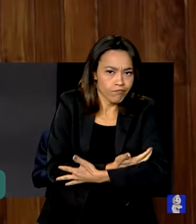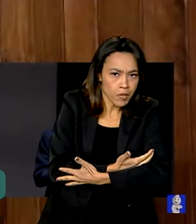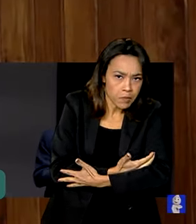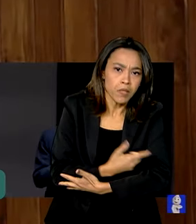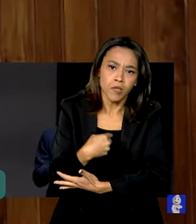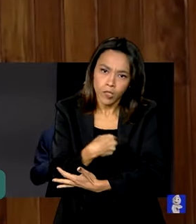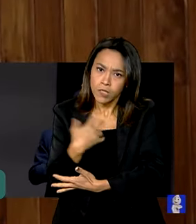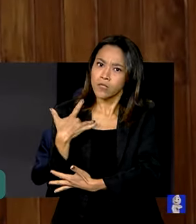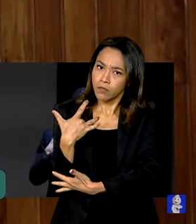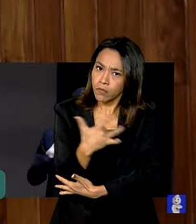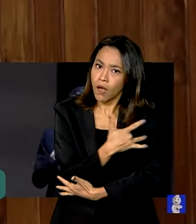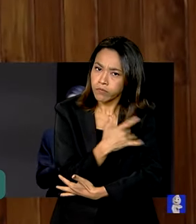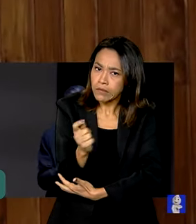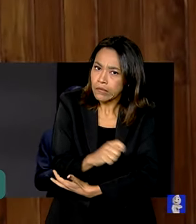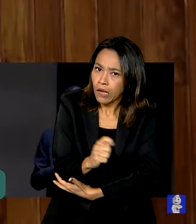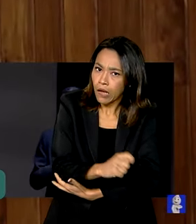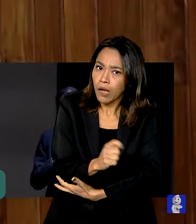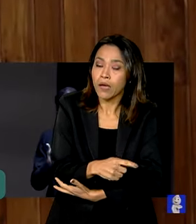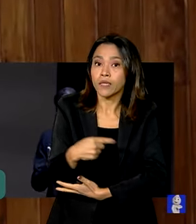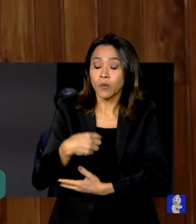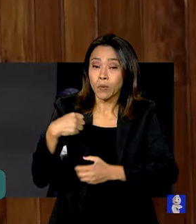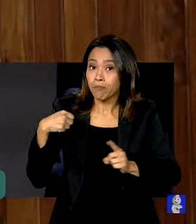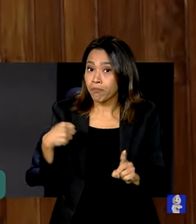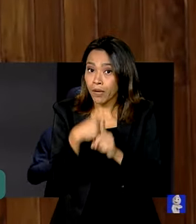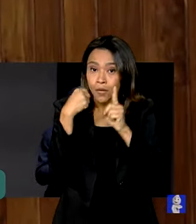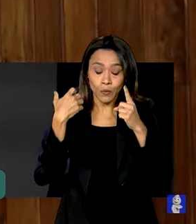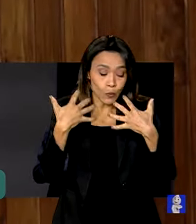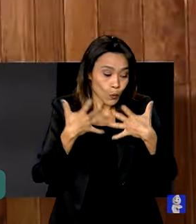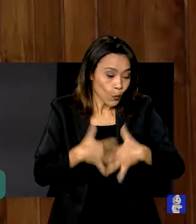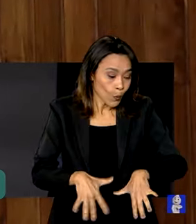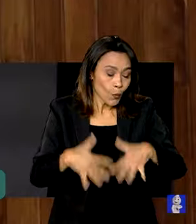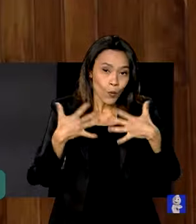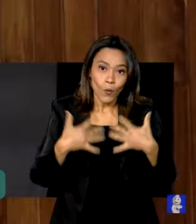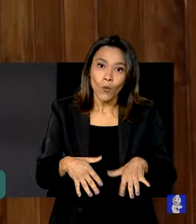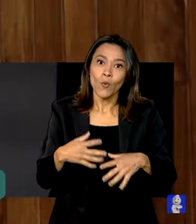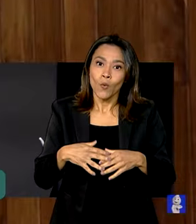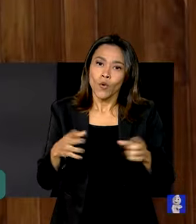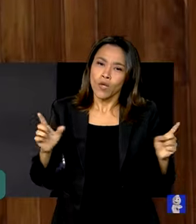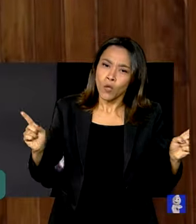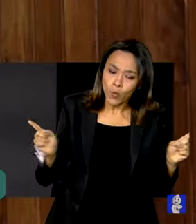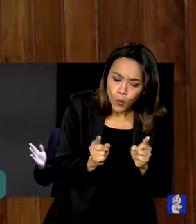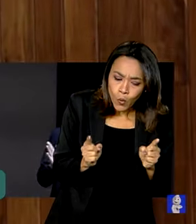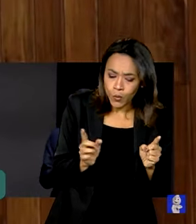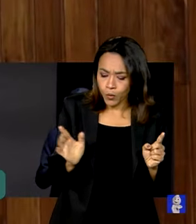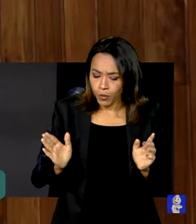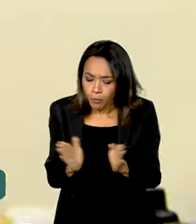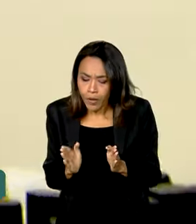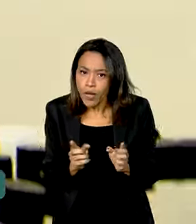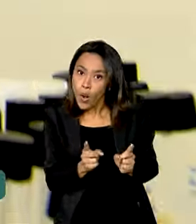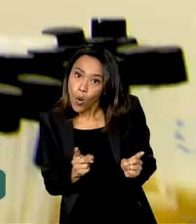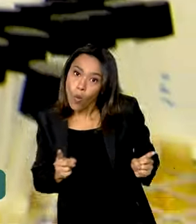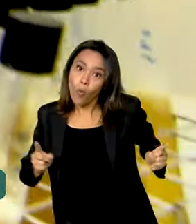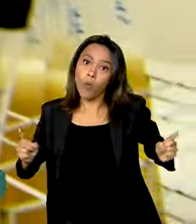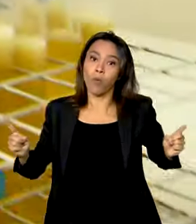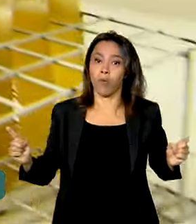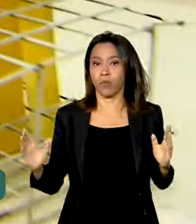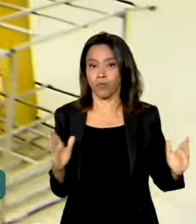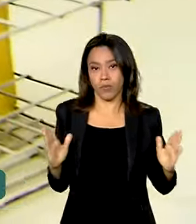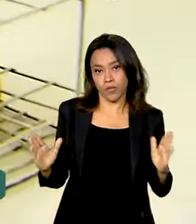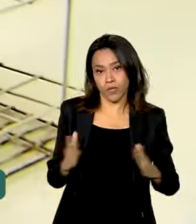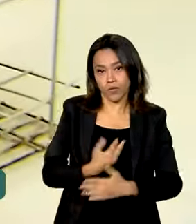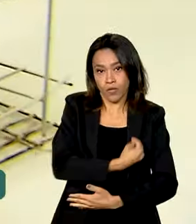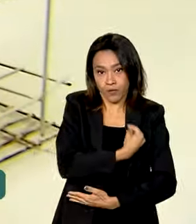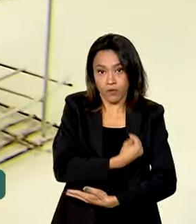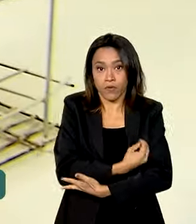uma vida mais saudável. Então, o impacto se dá no curto, no médio e no longo prazos. Os bancos de leite